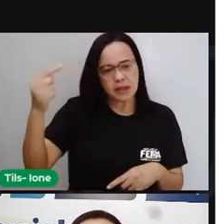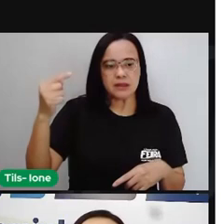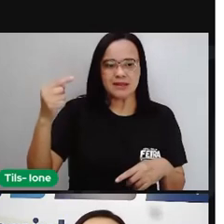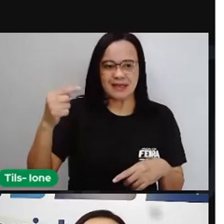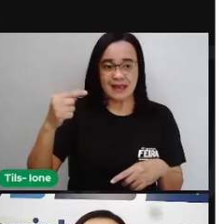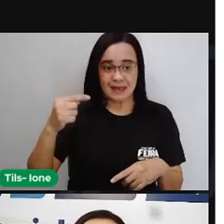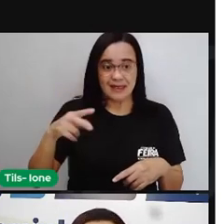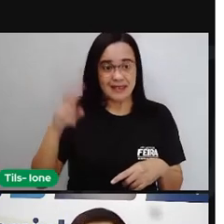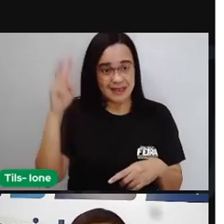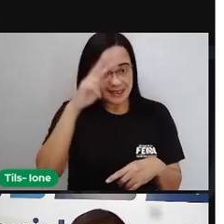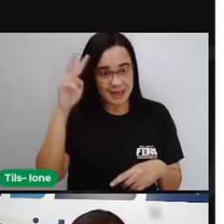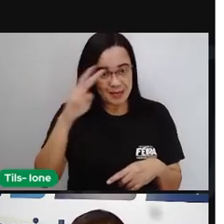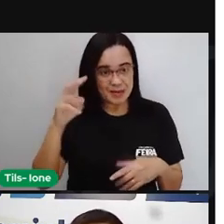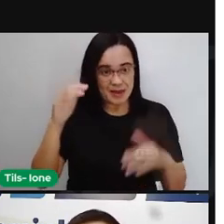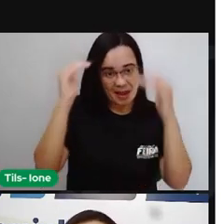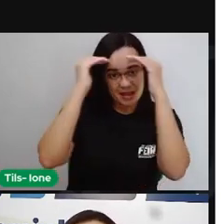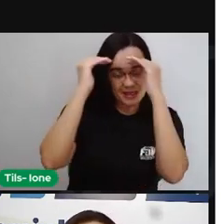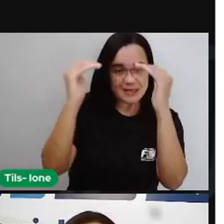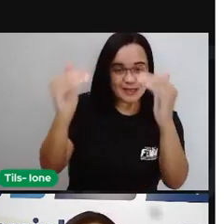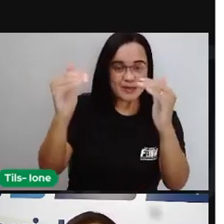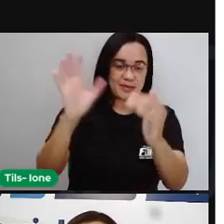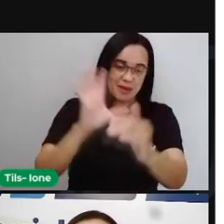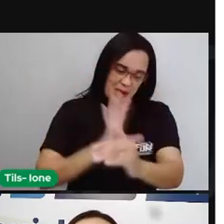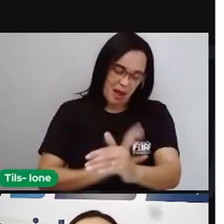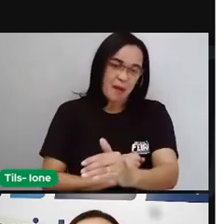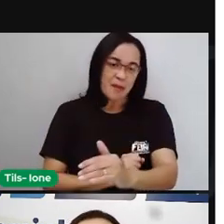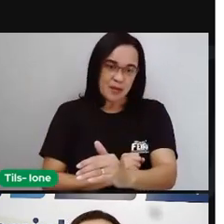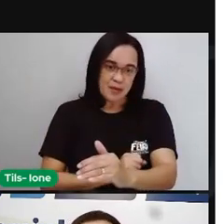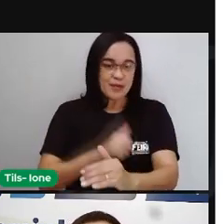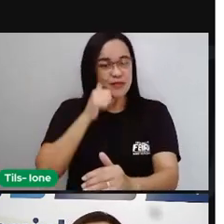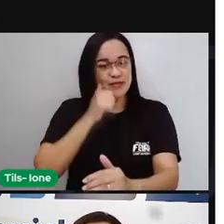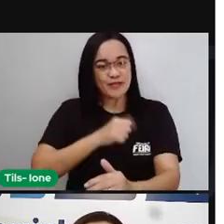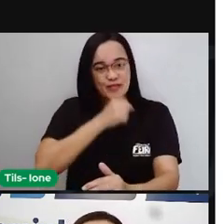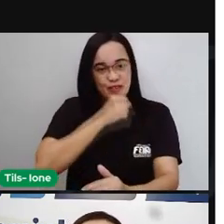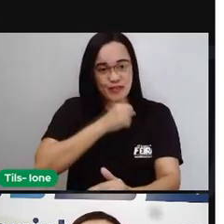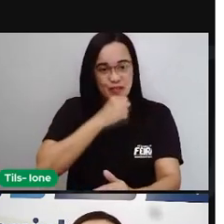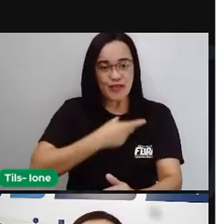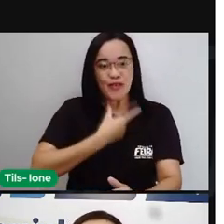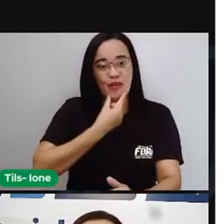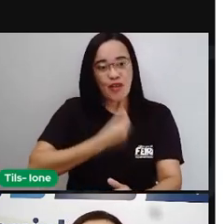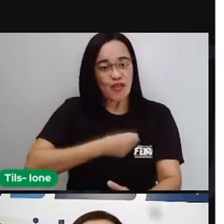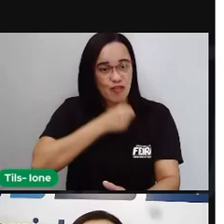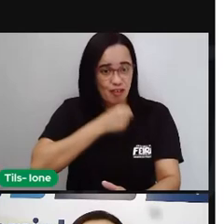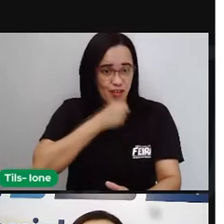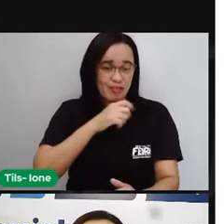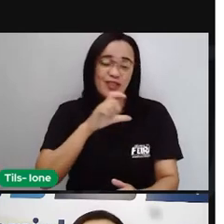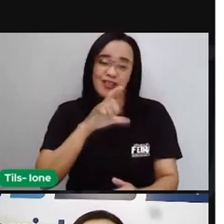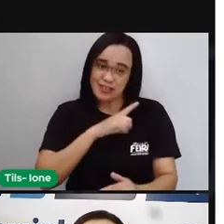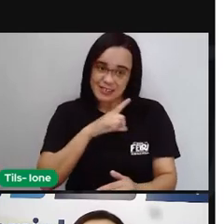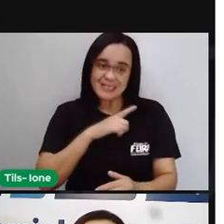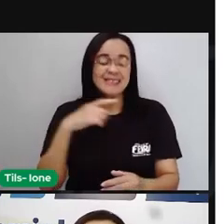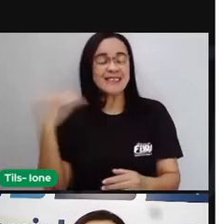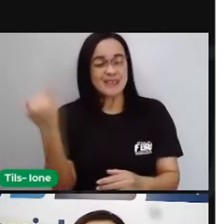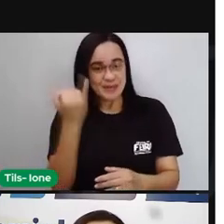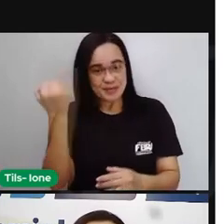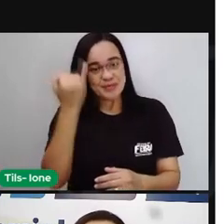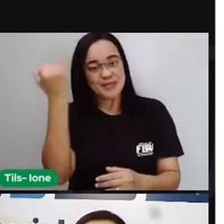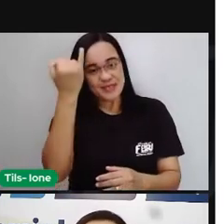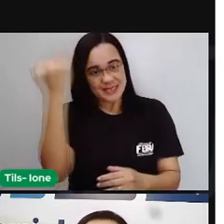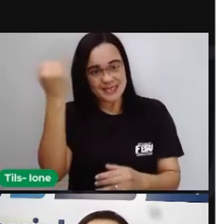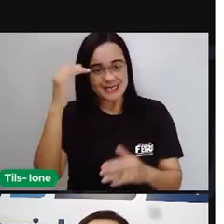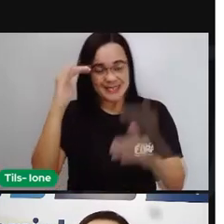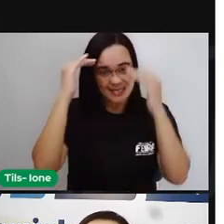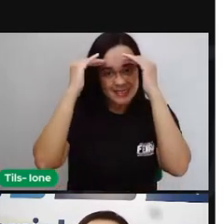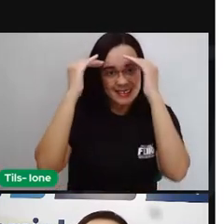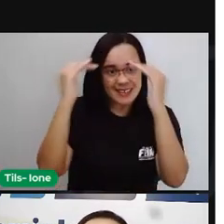ter com seus avós, né? Com seu avô e com sua avó. Para que eles possam ser respeitados e